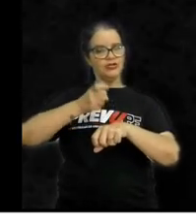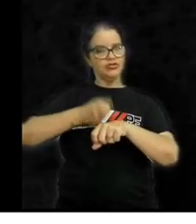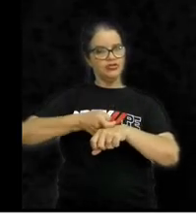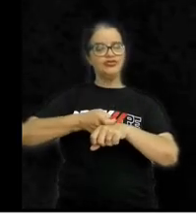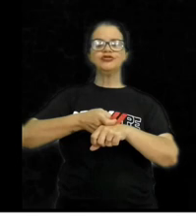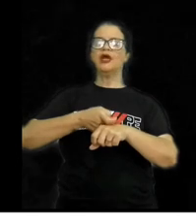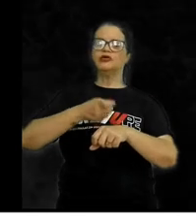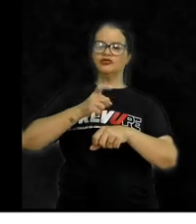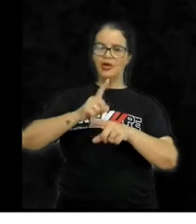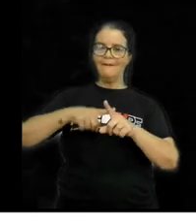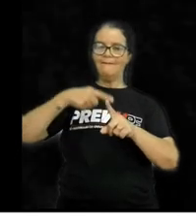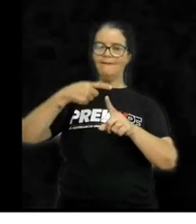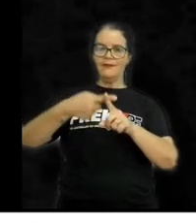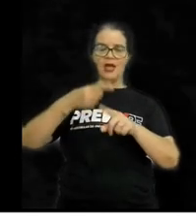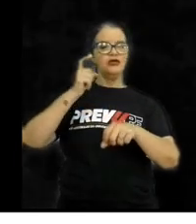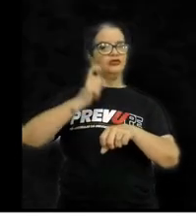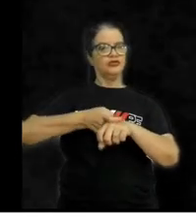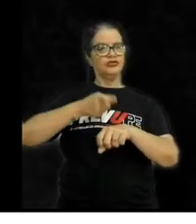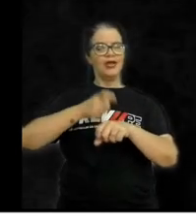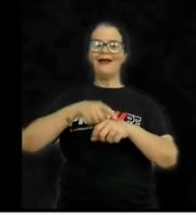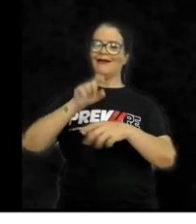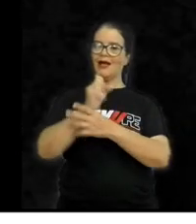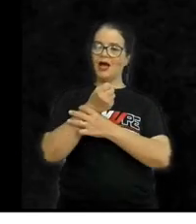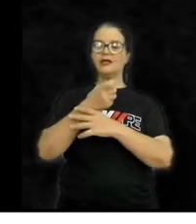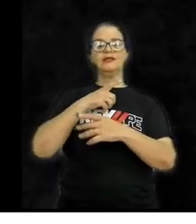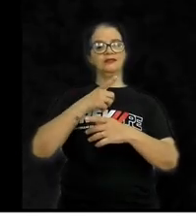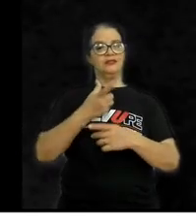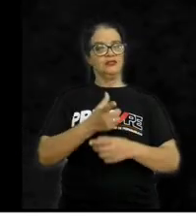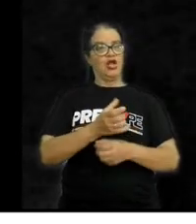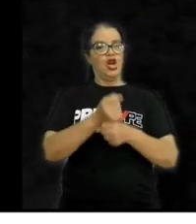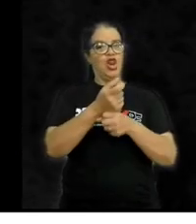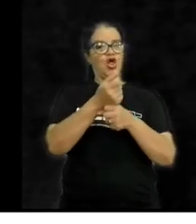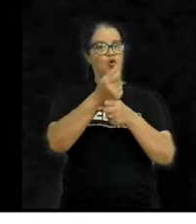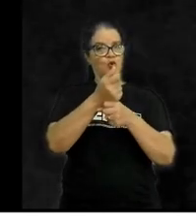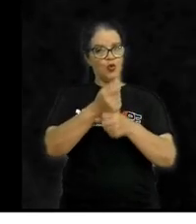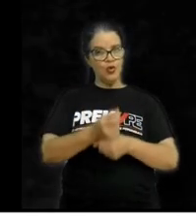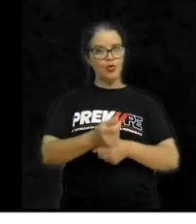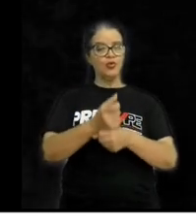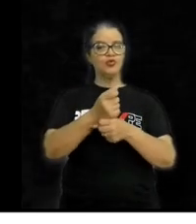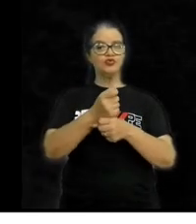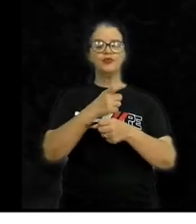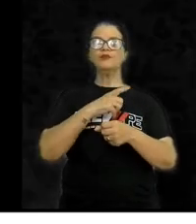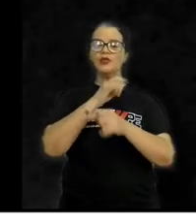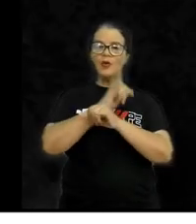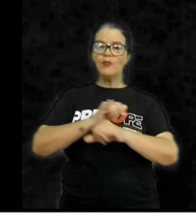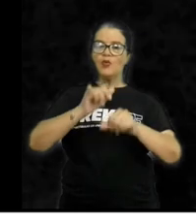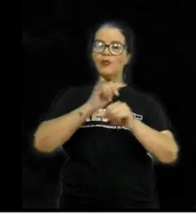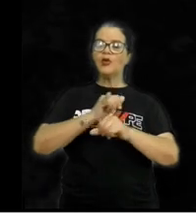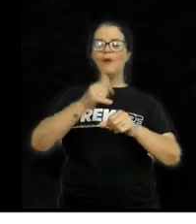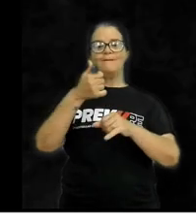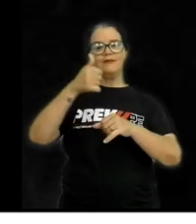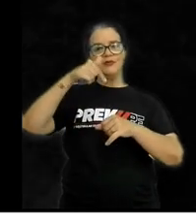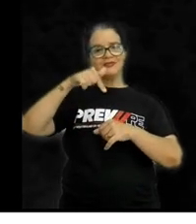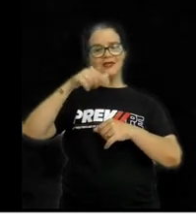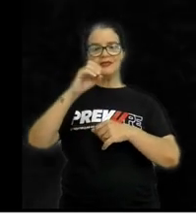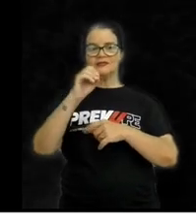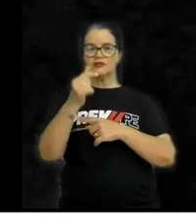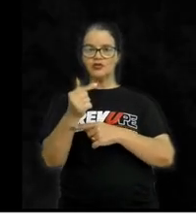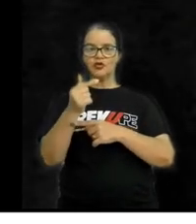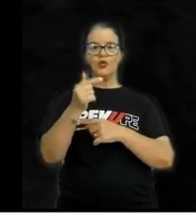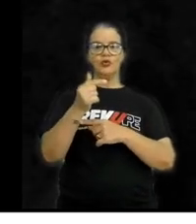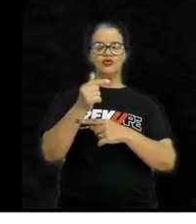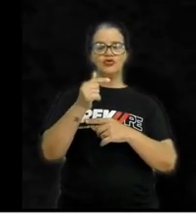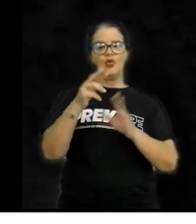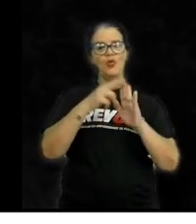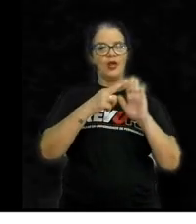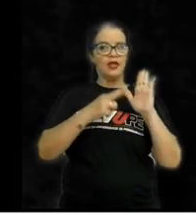e garantir sua parte dos lucros, publicou em 1702 o